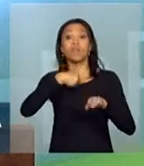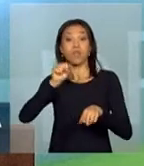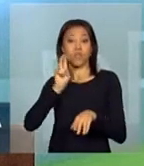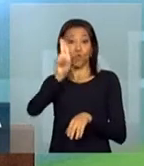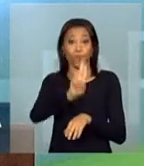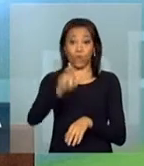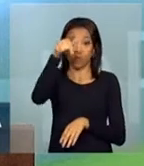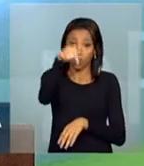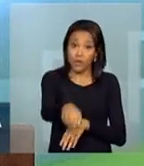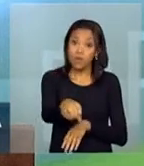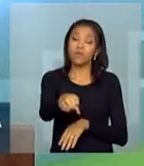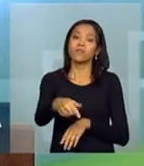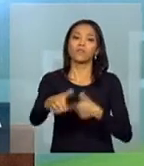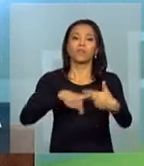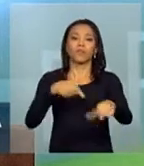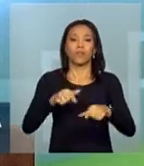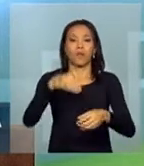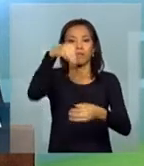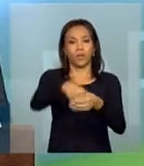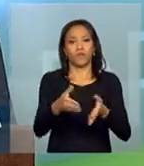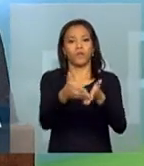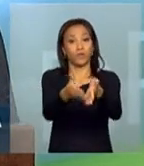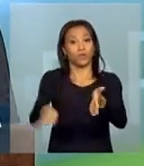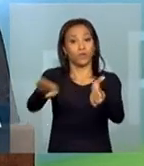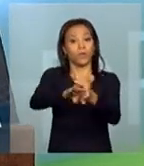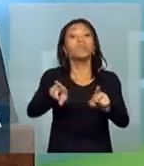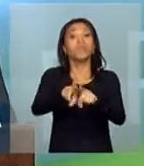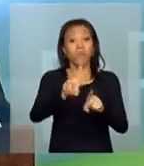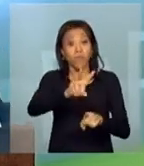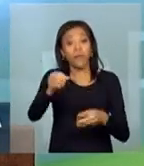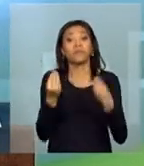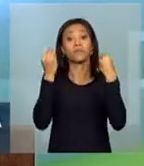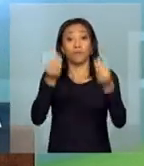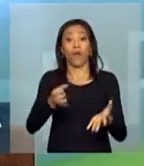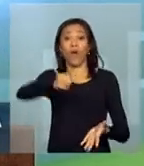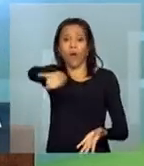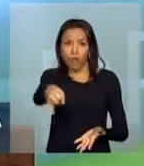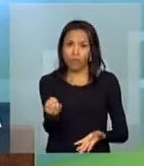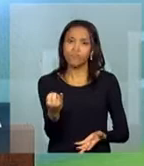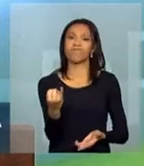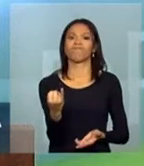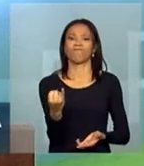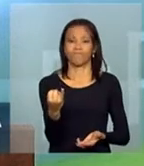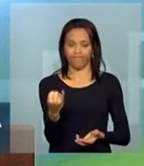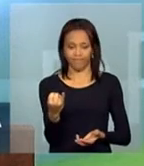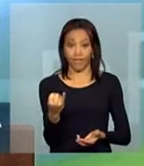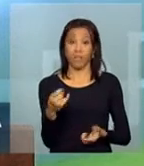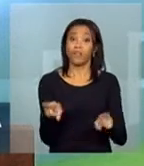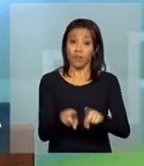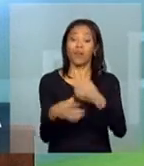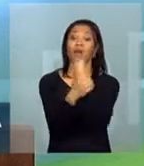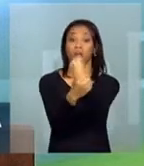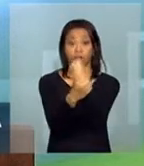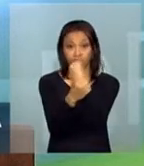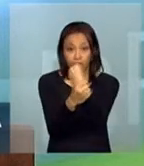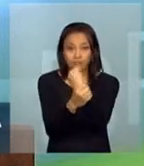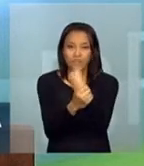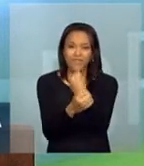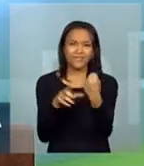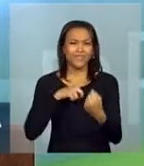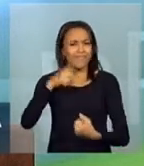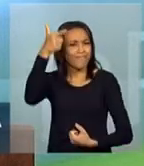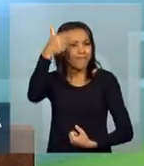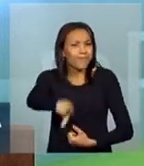portuários, como ela vai aumentar também oportunidades. Ela vai garantir que haja mais